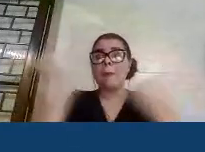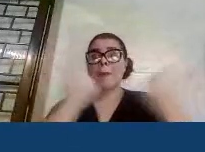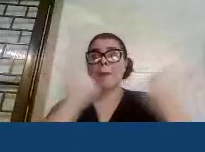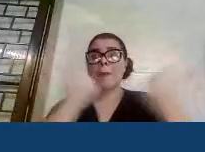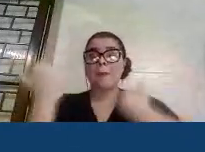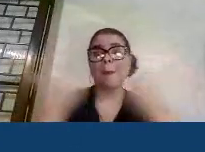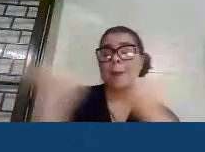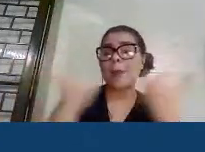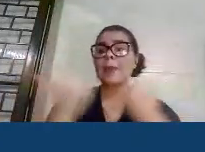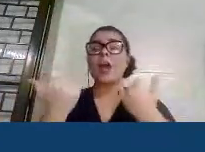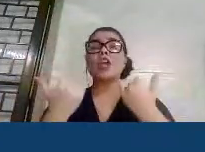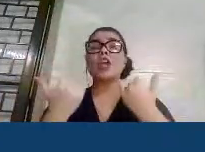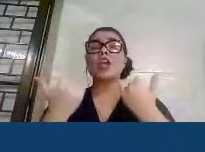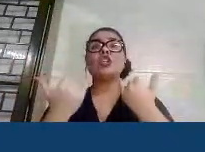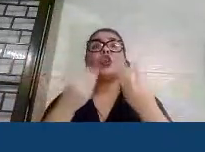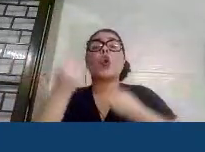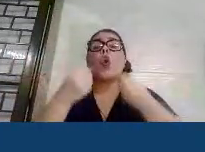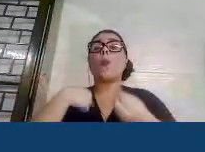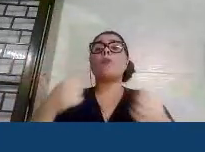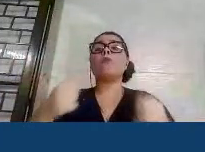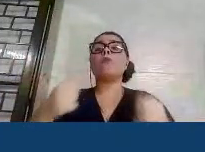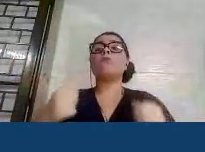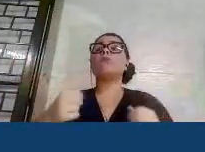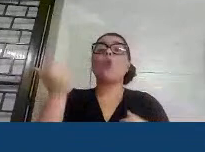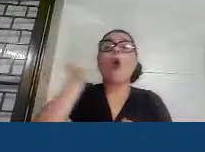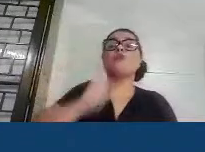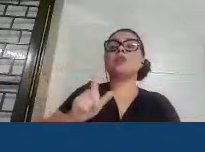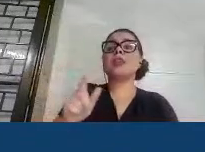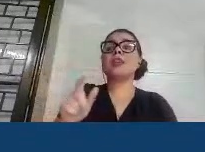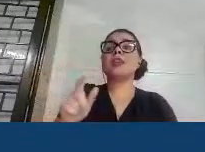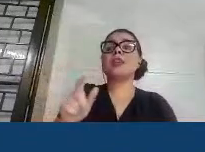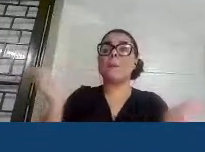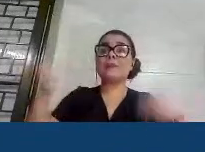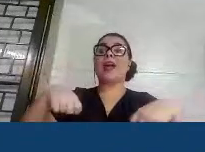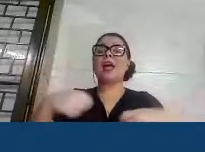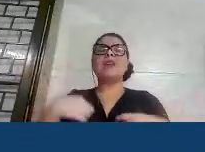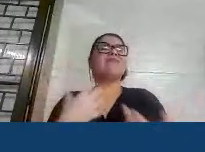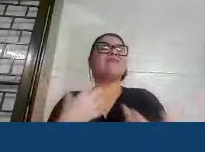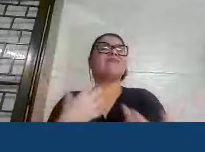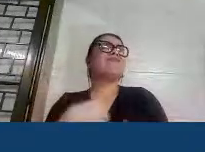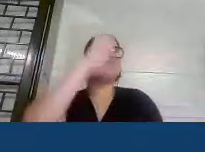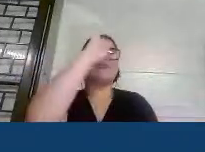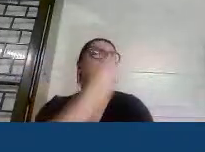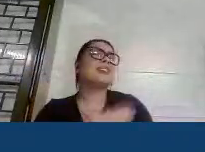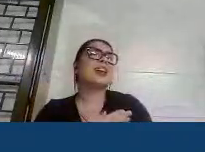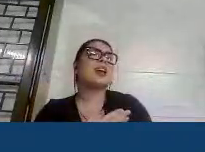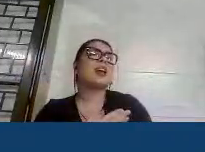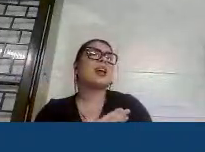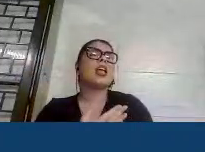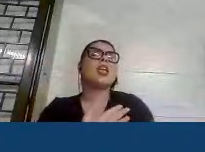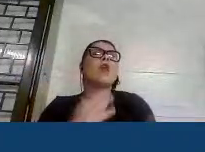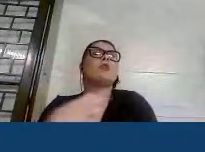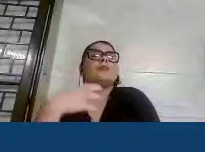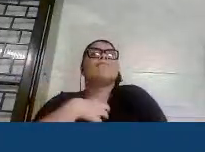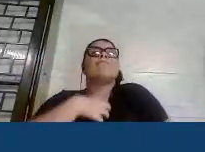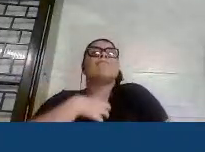do quanto eu era capaz e eu me sentia desacreditado, então, quando eu me vi capaz e